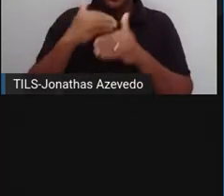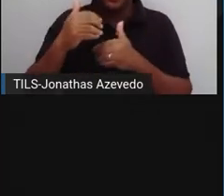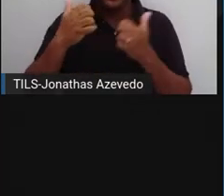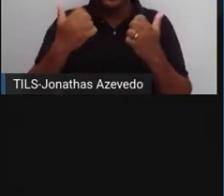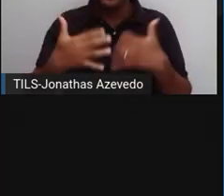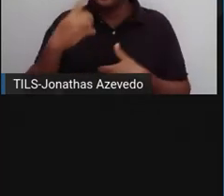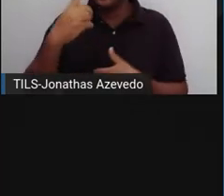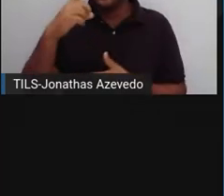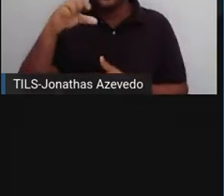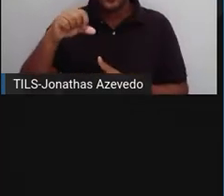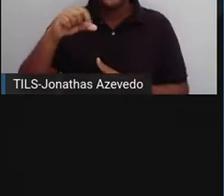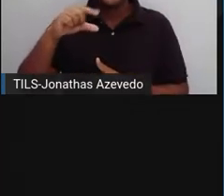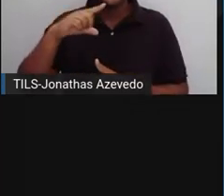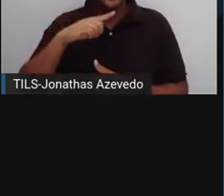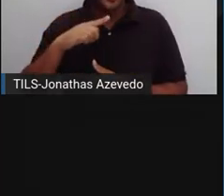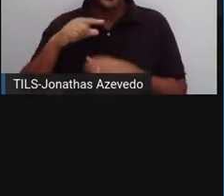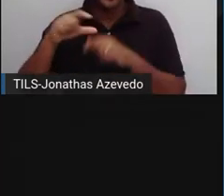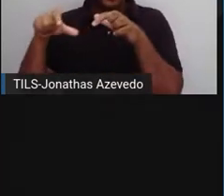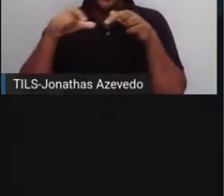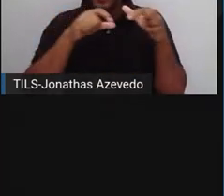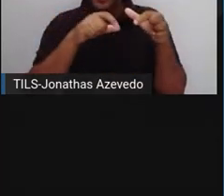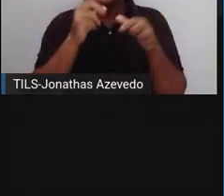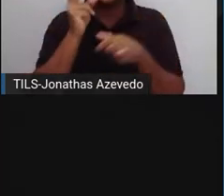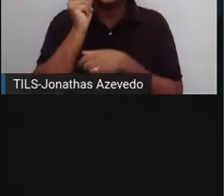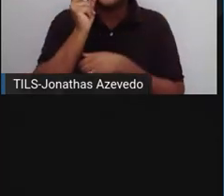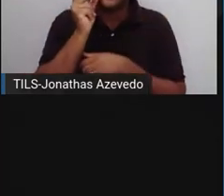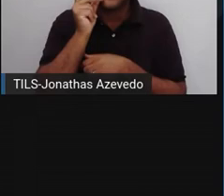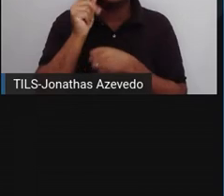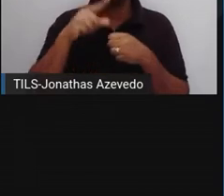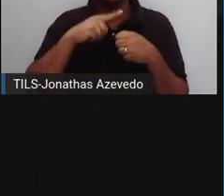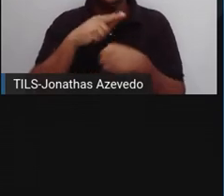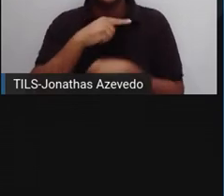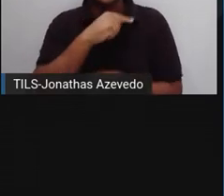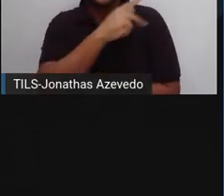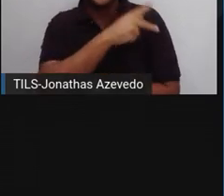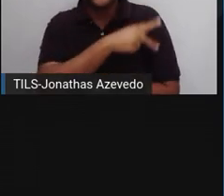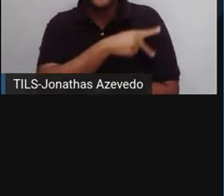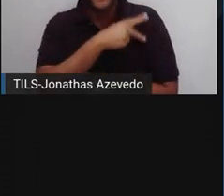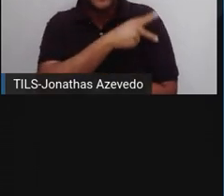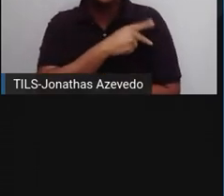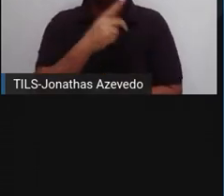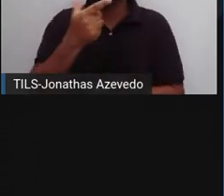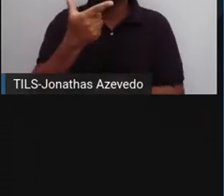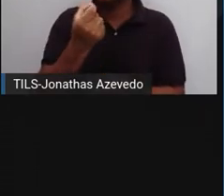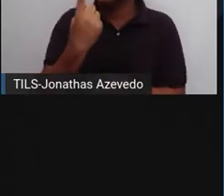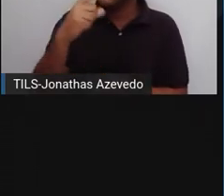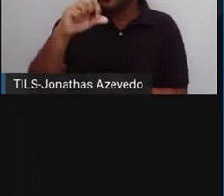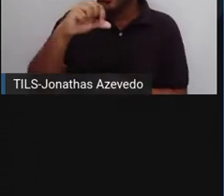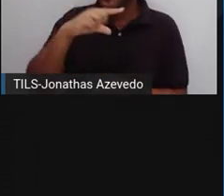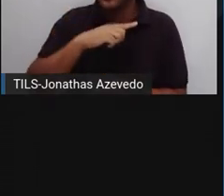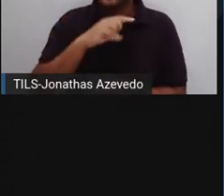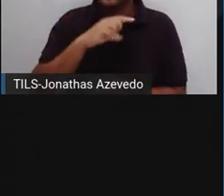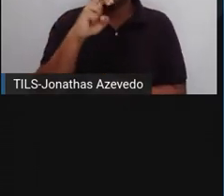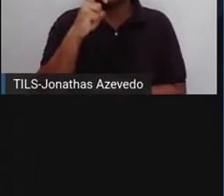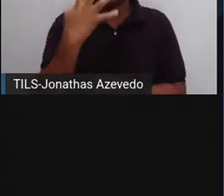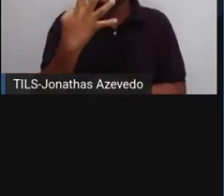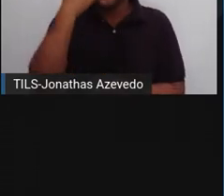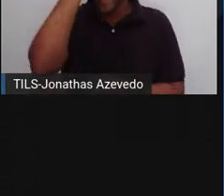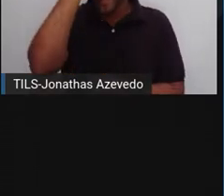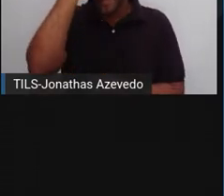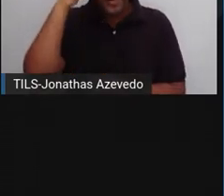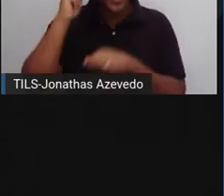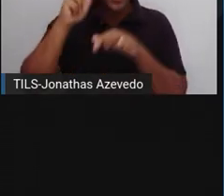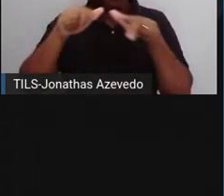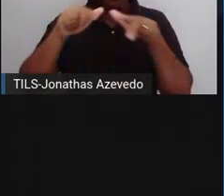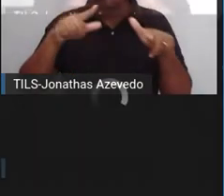em 17 comunidades do interior do Ceará e do Piauí. E só em 2019, 54 pessoas foram capacitadas em técnicas